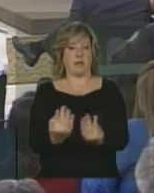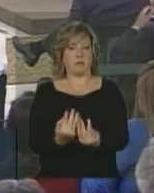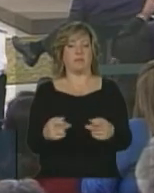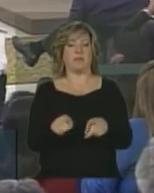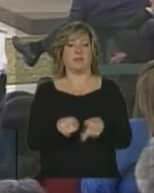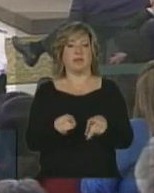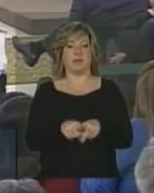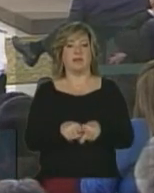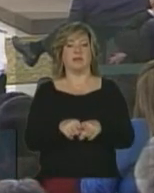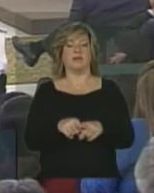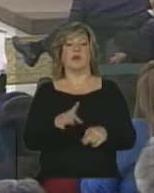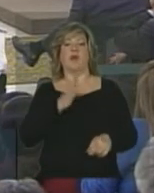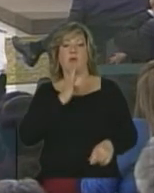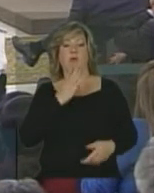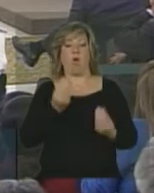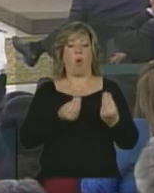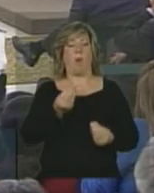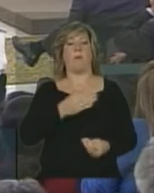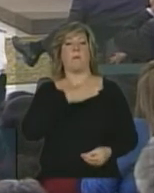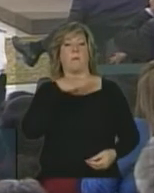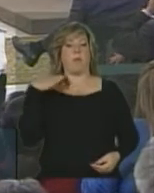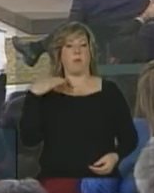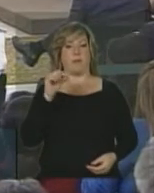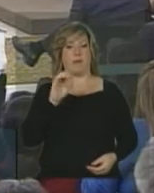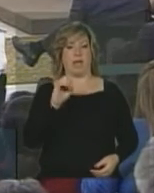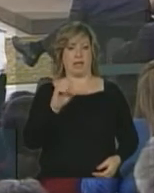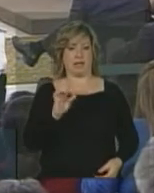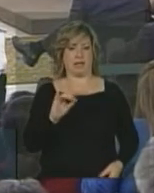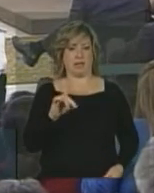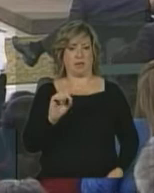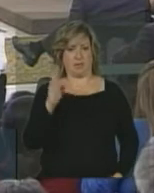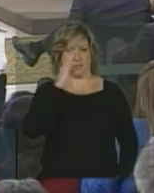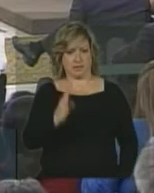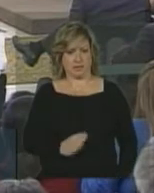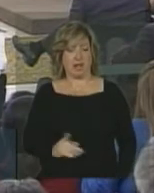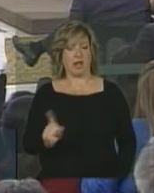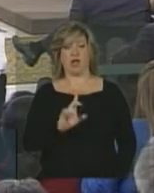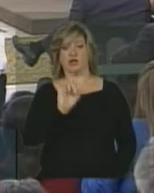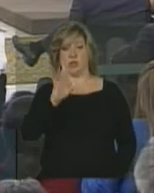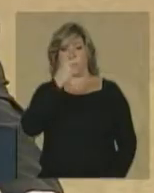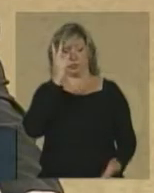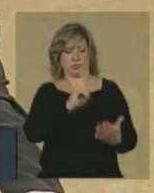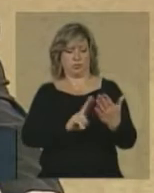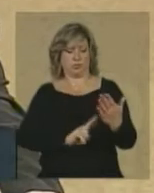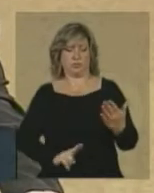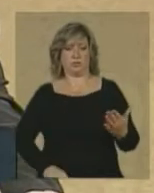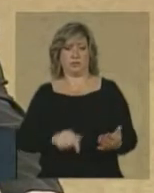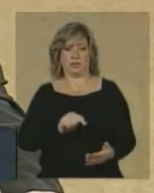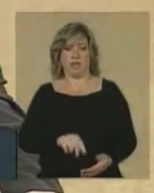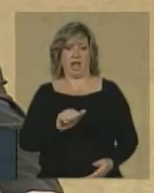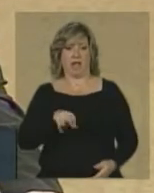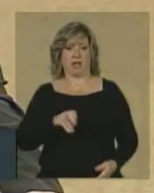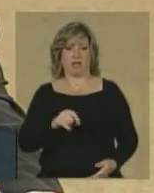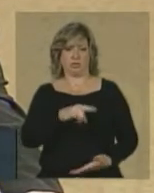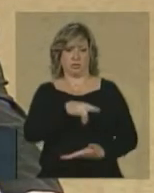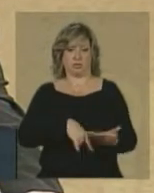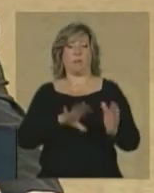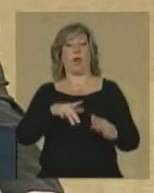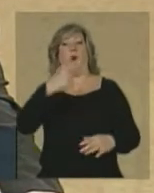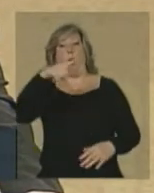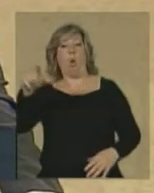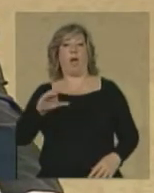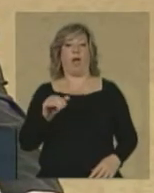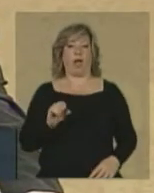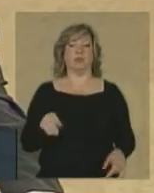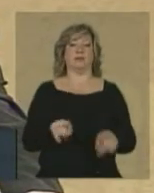como mortas pelo Estado brasileiro não apenas as pessoas listadas no anexo, mas outros casos que foram analisados